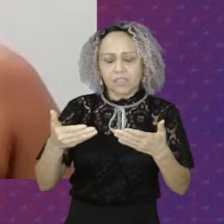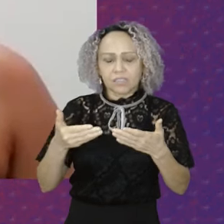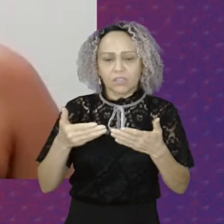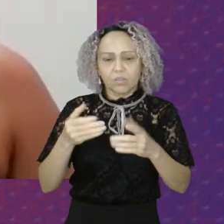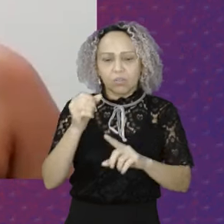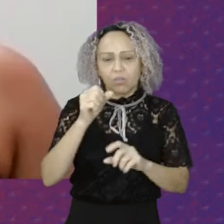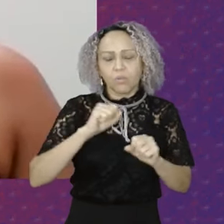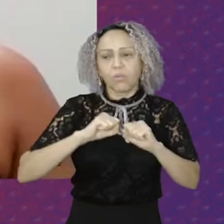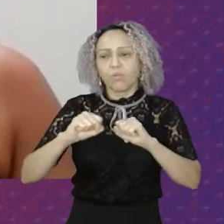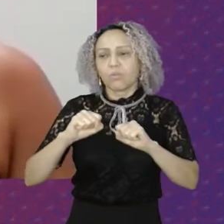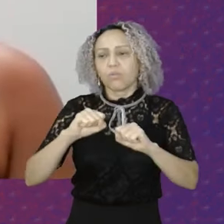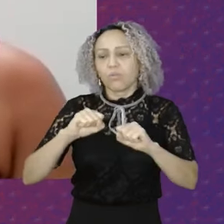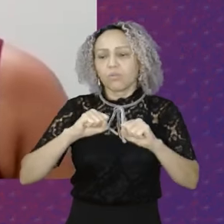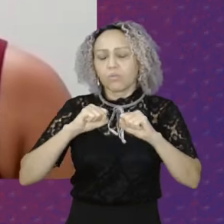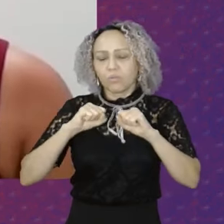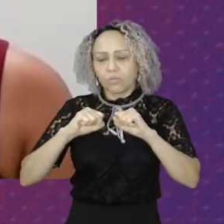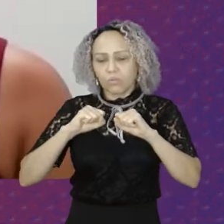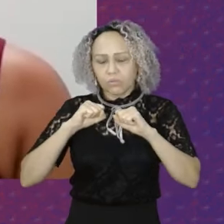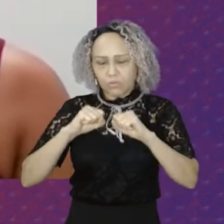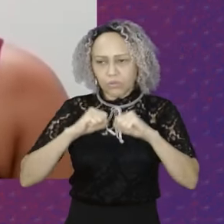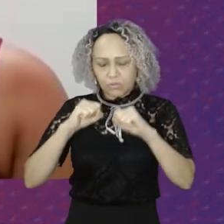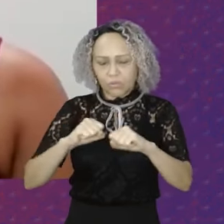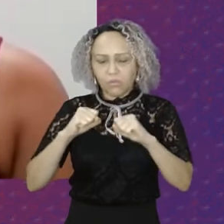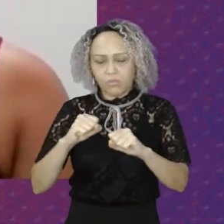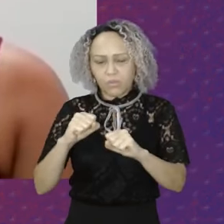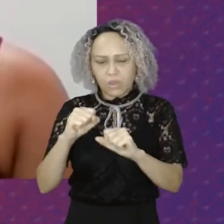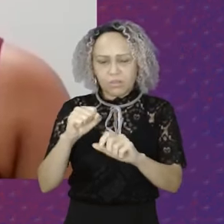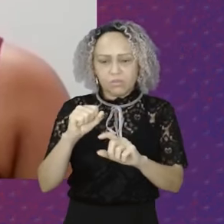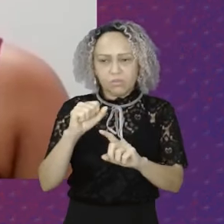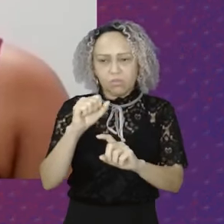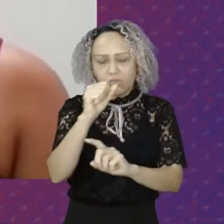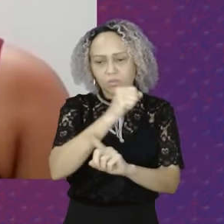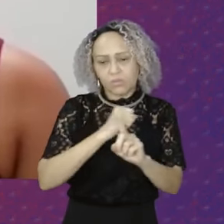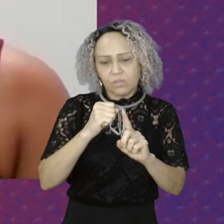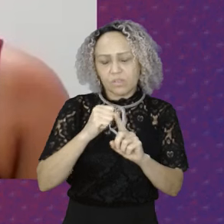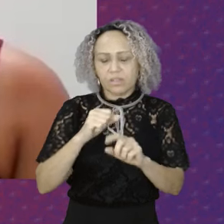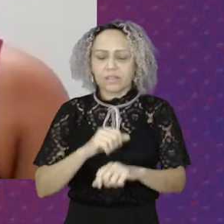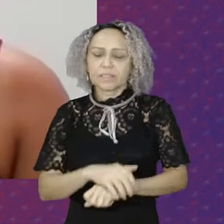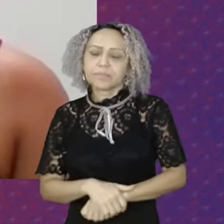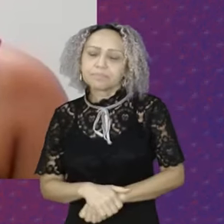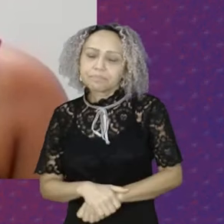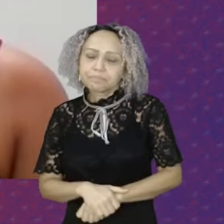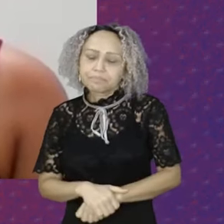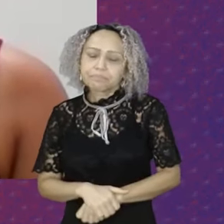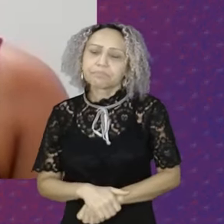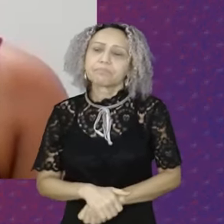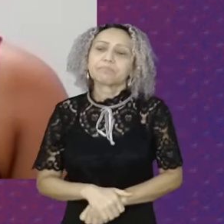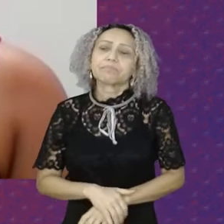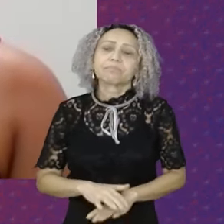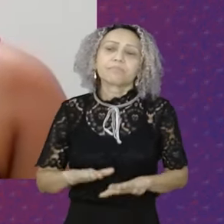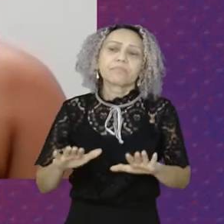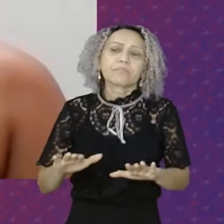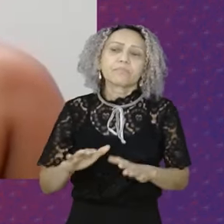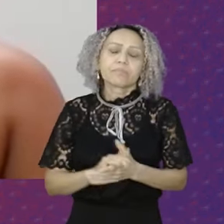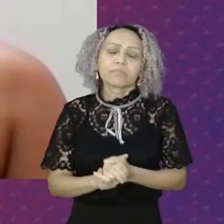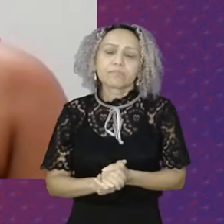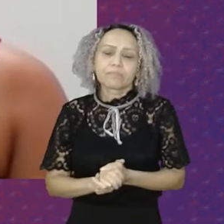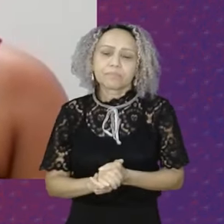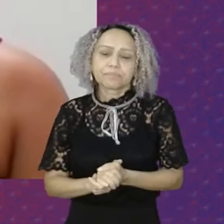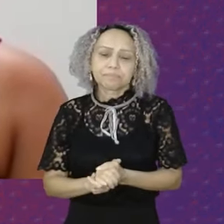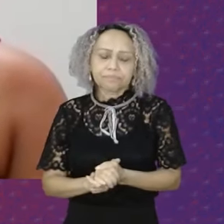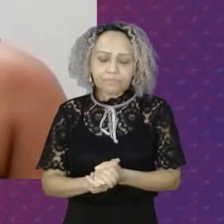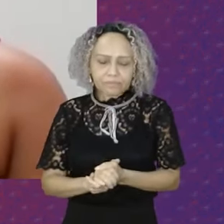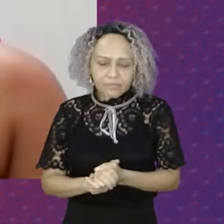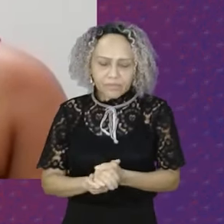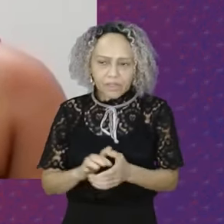Essa retomada Do presidente Lula De volta A presidência da República A gente retomou